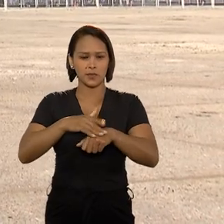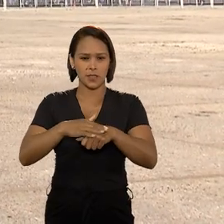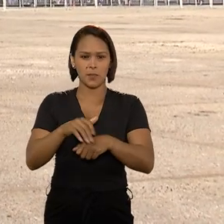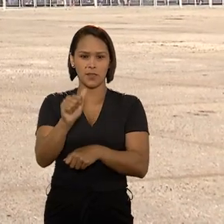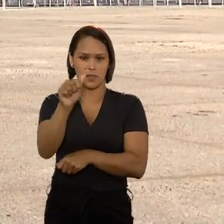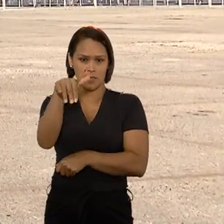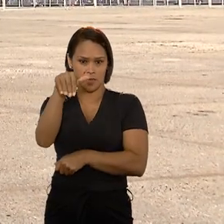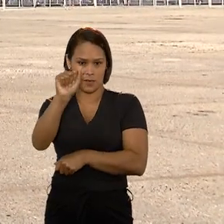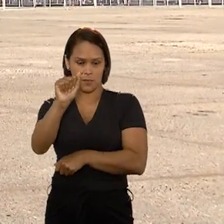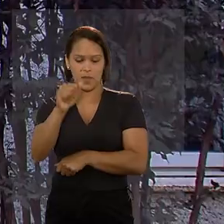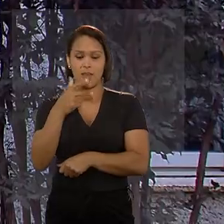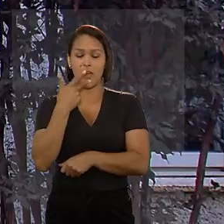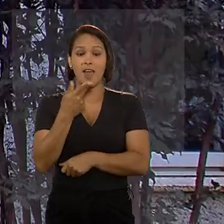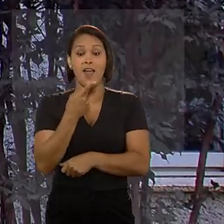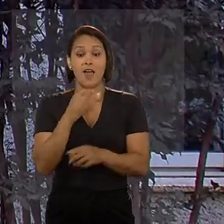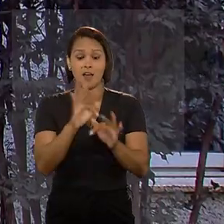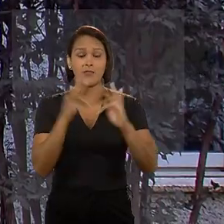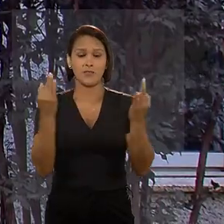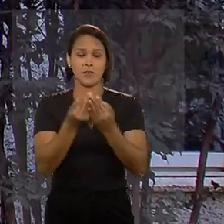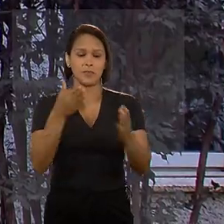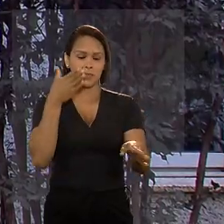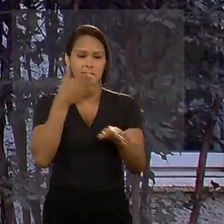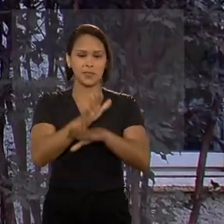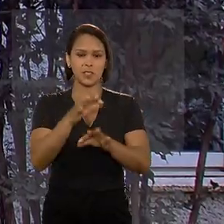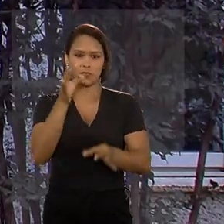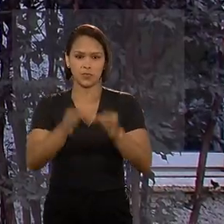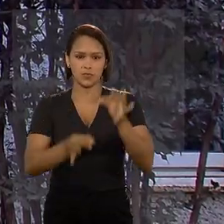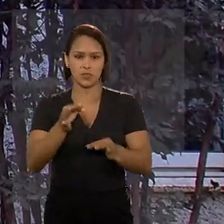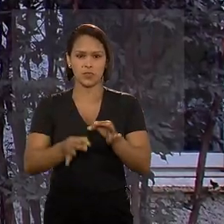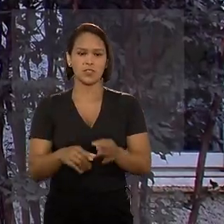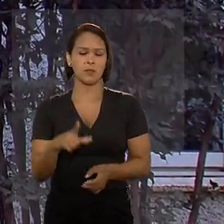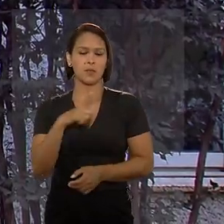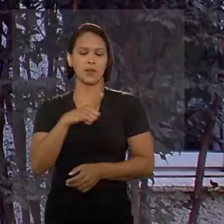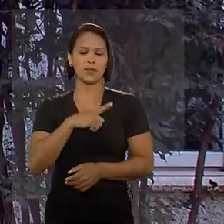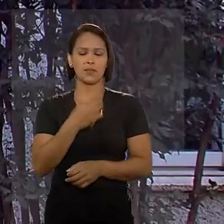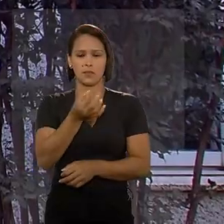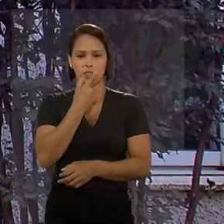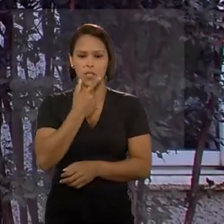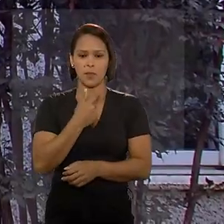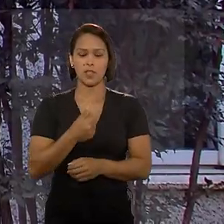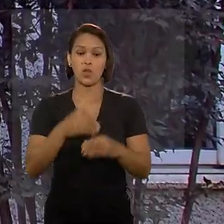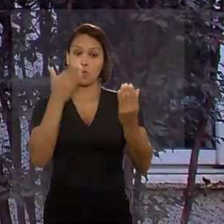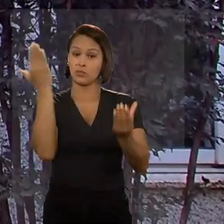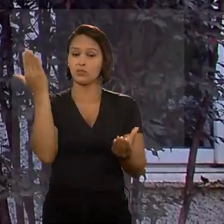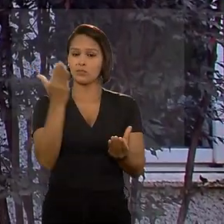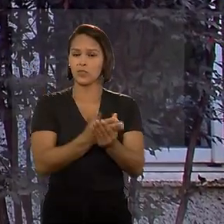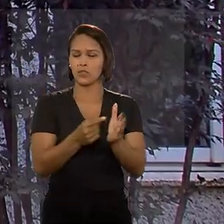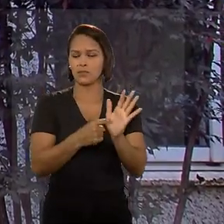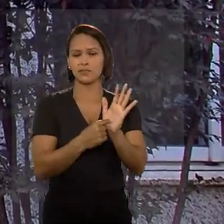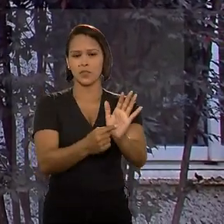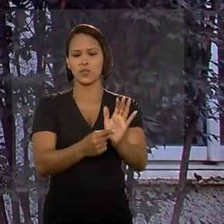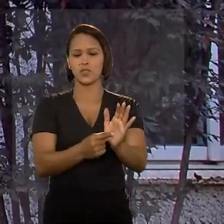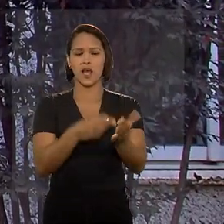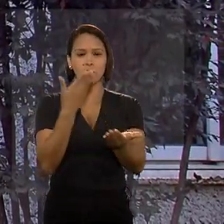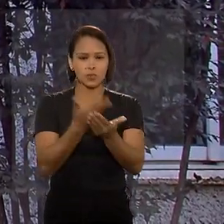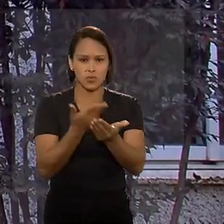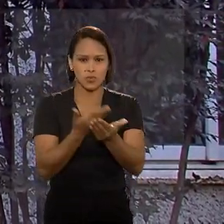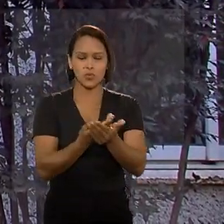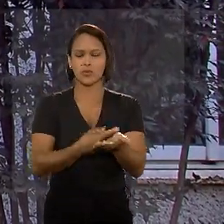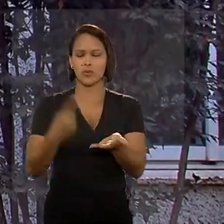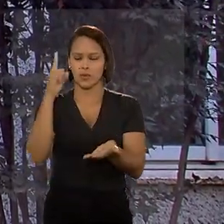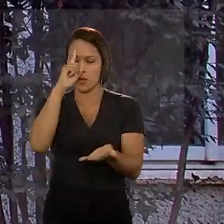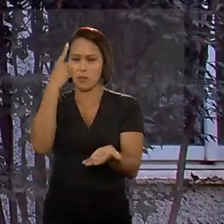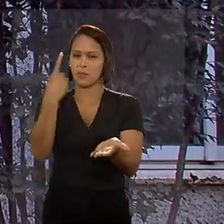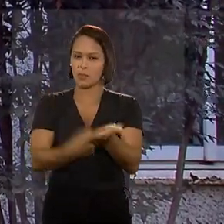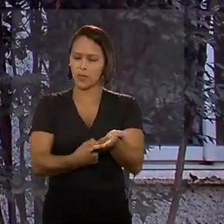para o tratamento da AME. A família decidiu entrar na justiça para ter acesso ao Zolgensma. No processo, apresentaram estudos recentes que